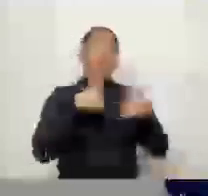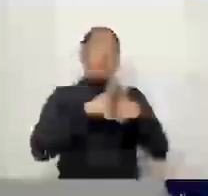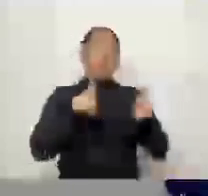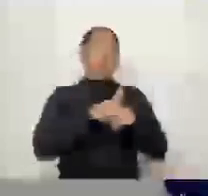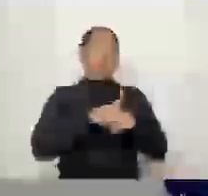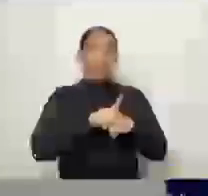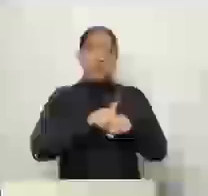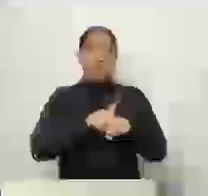tenham uma boa noite.